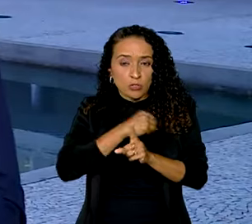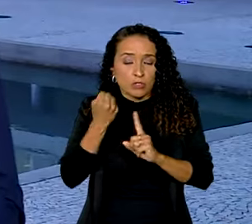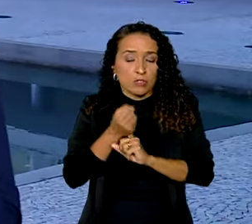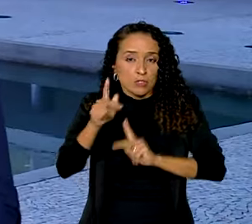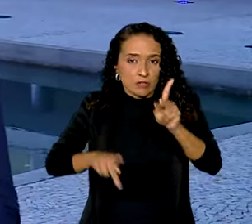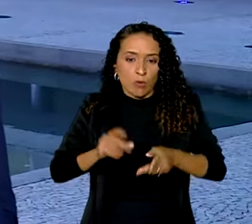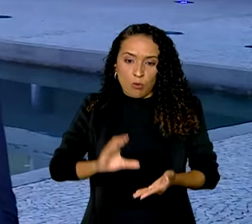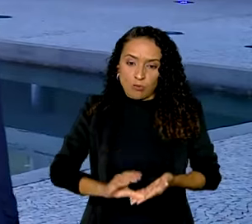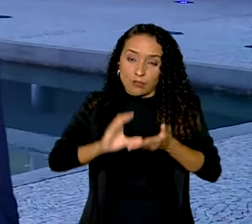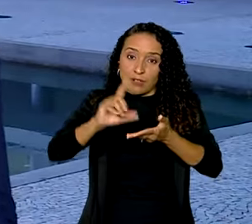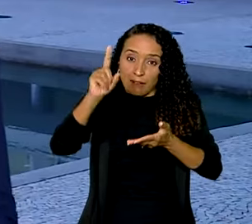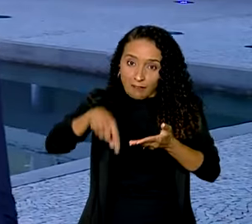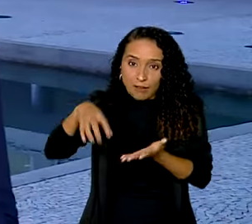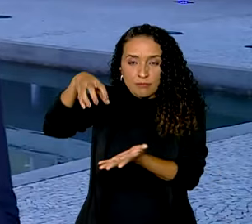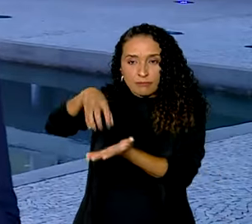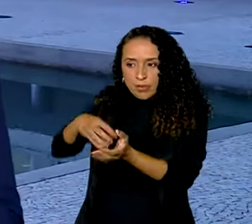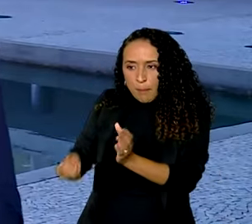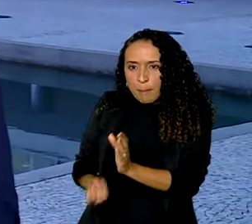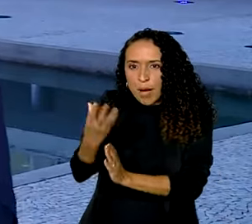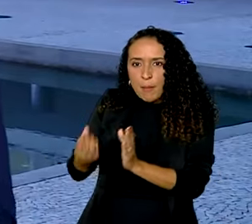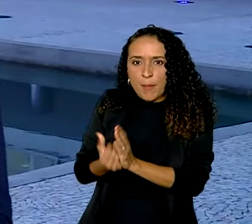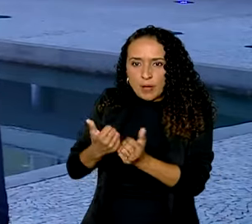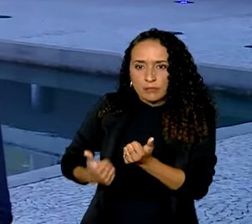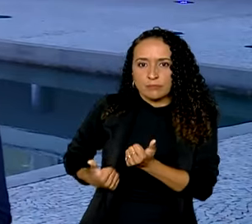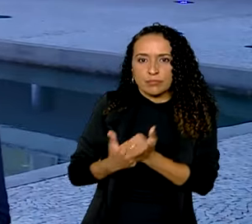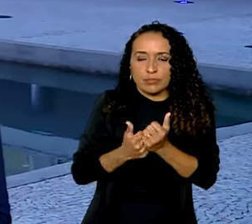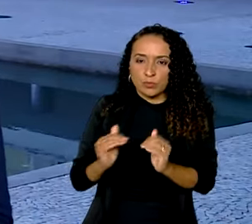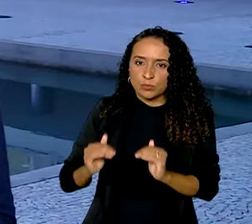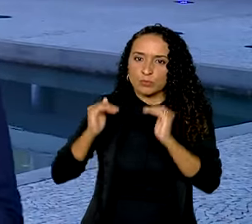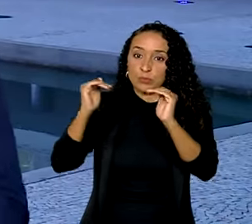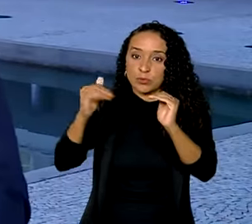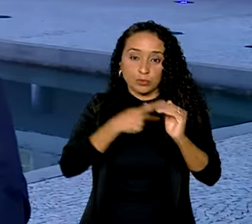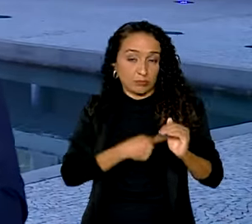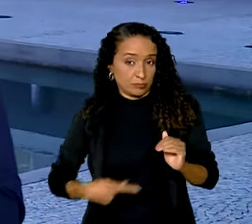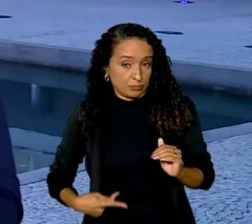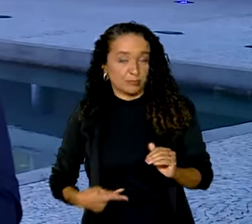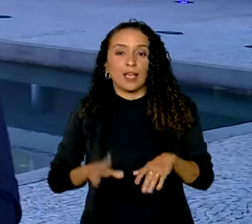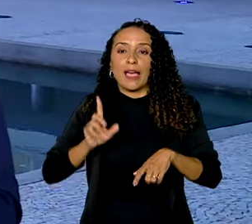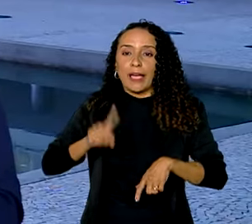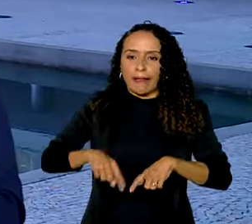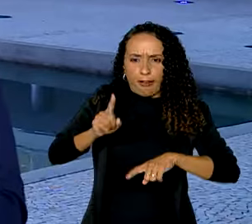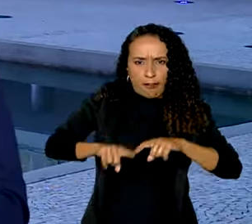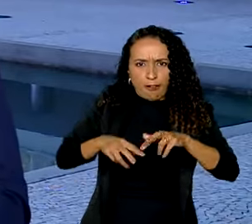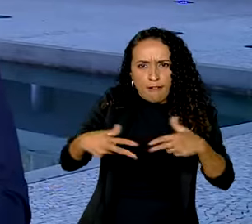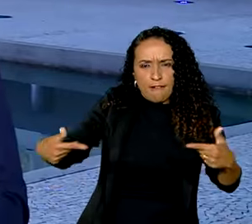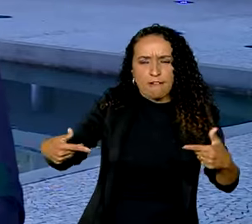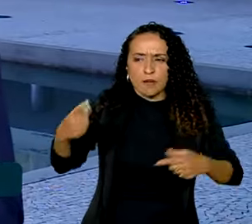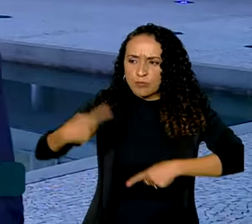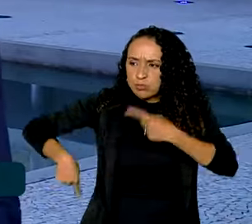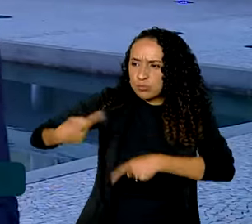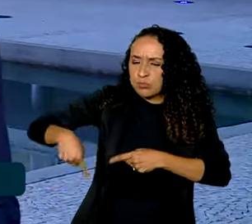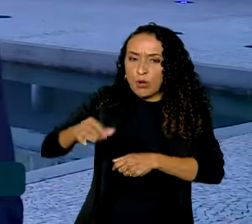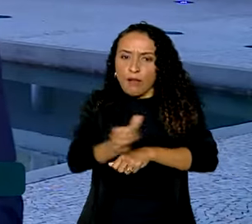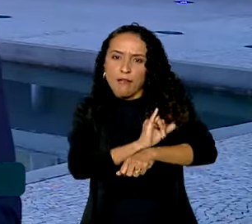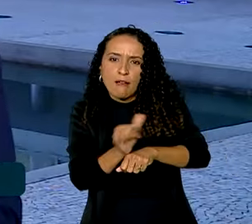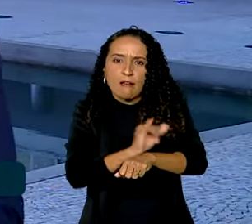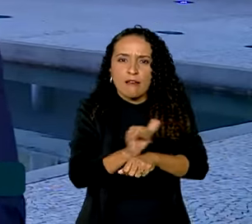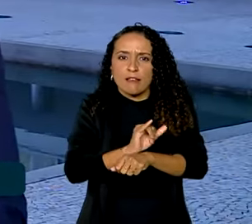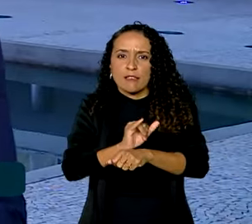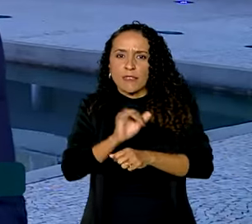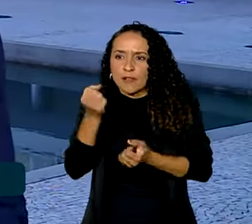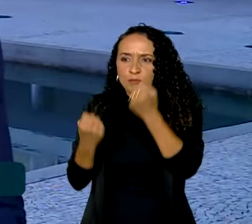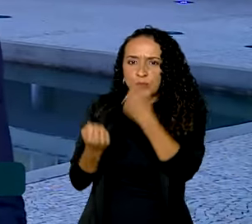o Conselho é um órgão consultivo de assessoramento superior da presidência. Uma ferramenta para discutir as estratégias de